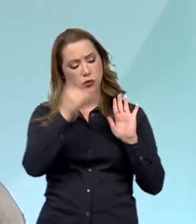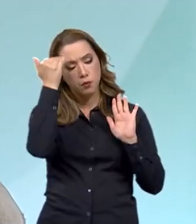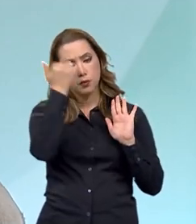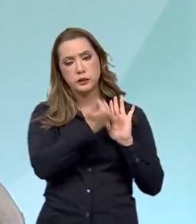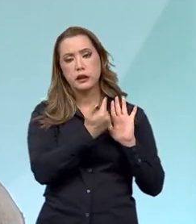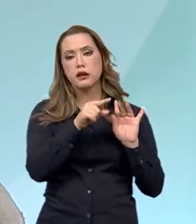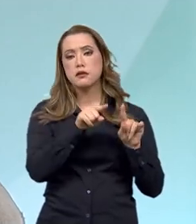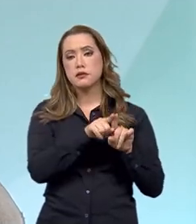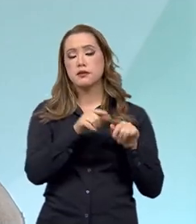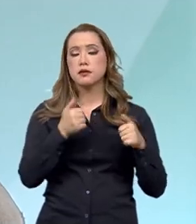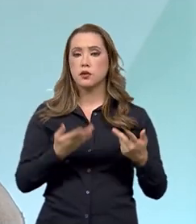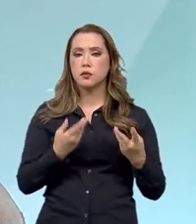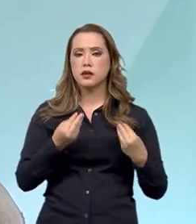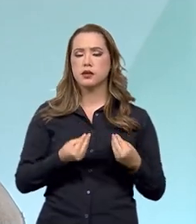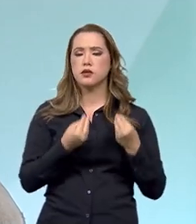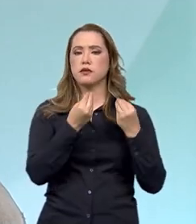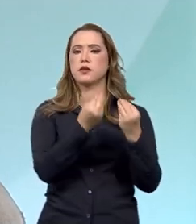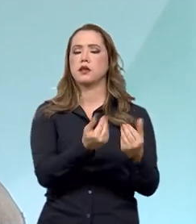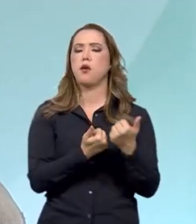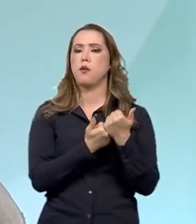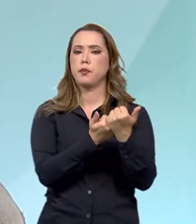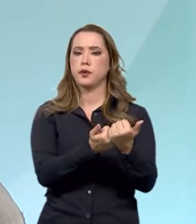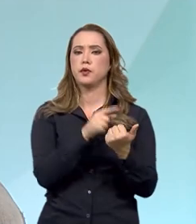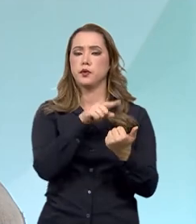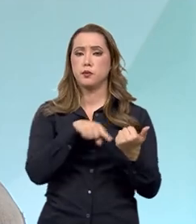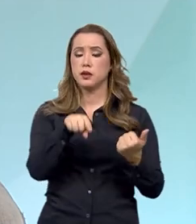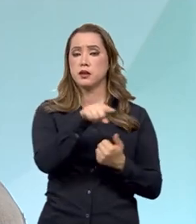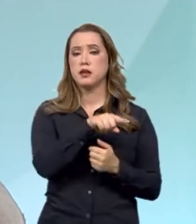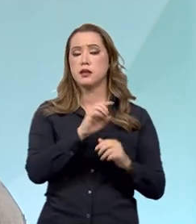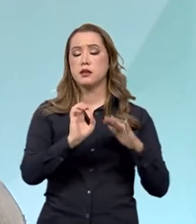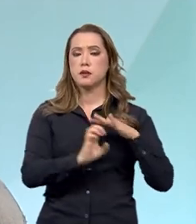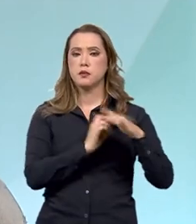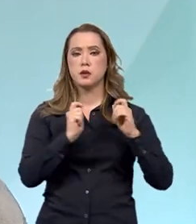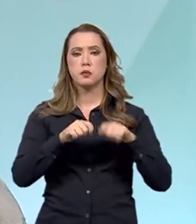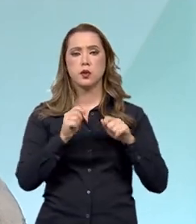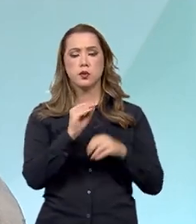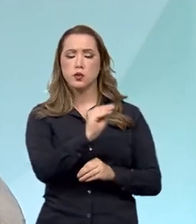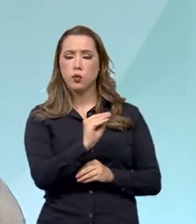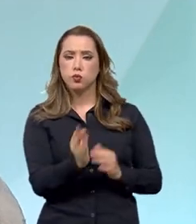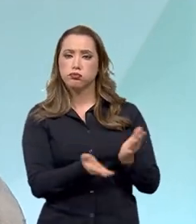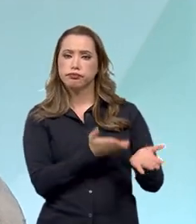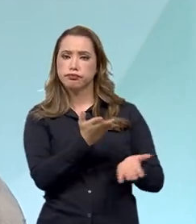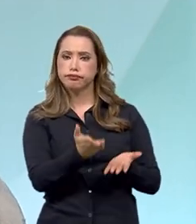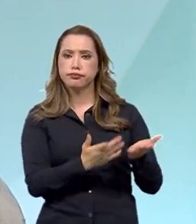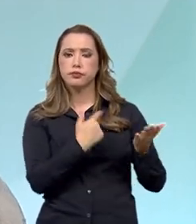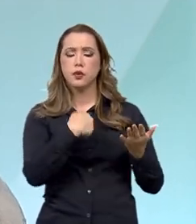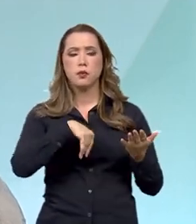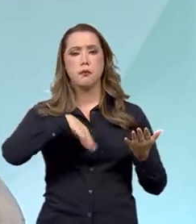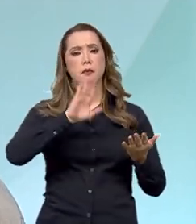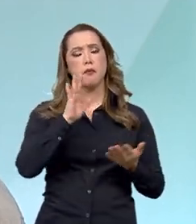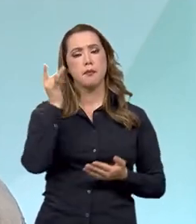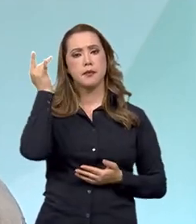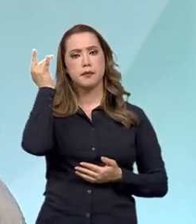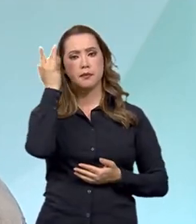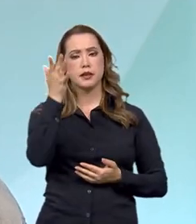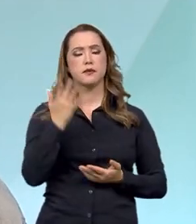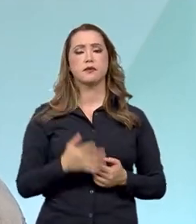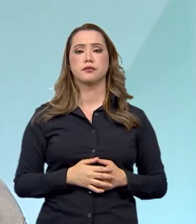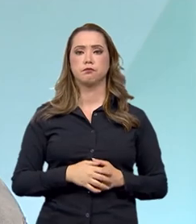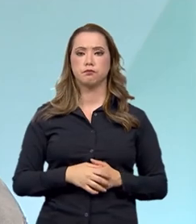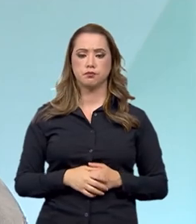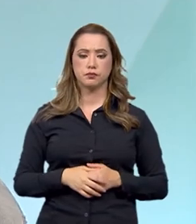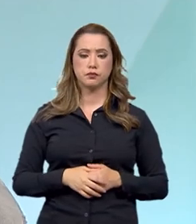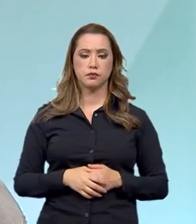essas empresas de forma que elas possam ter um tratamento mais facilitador.